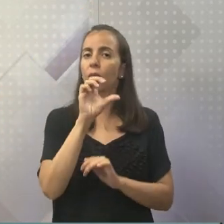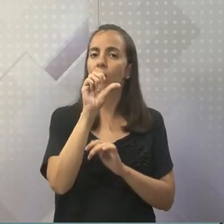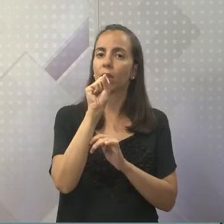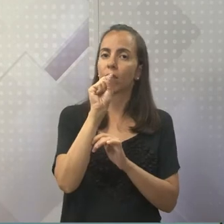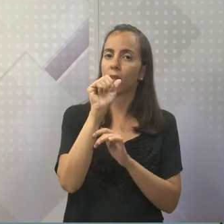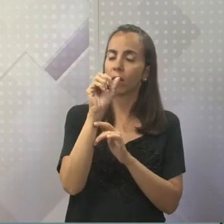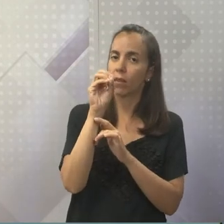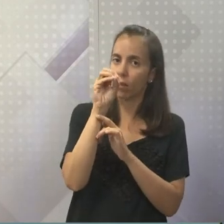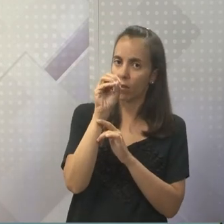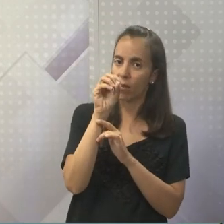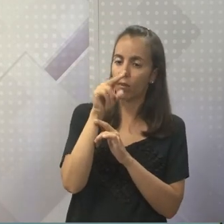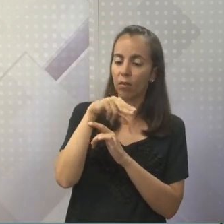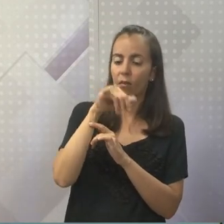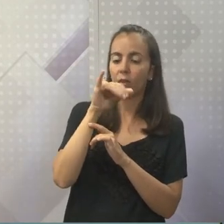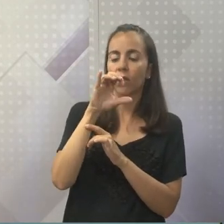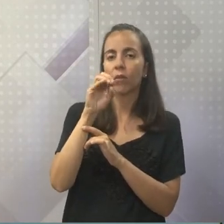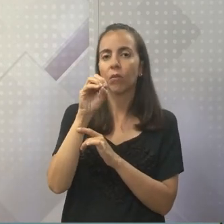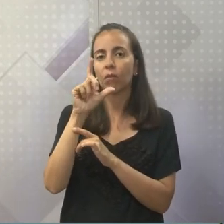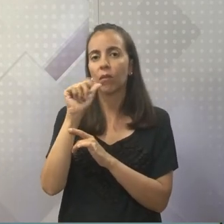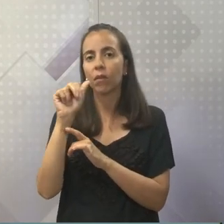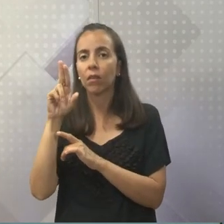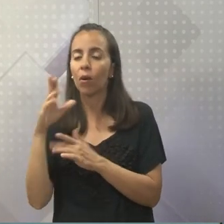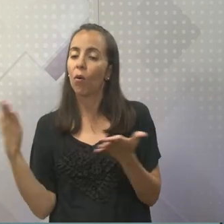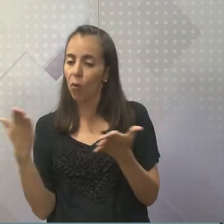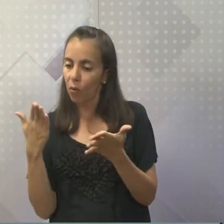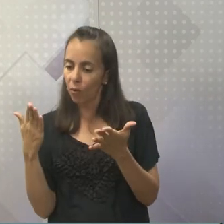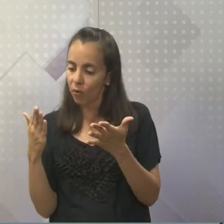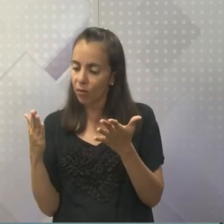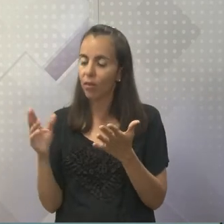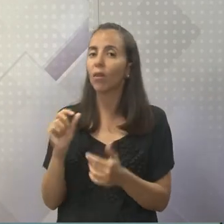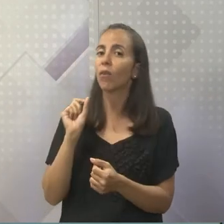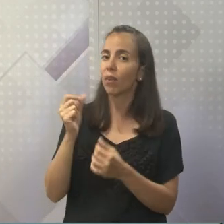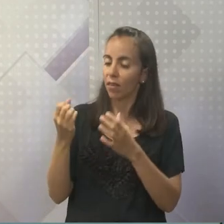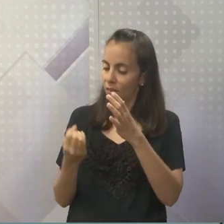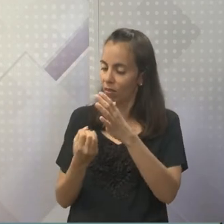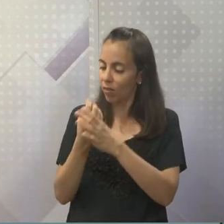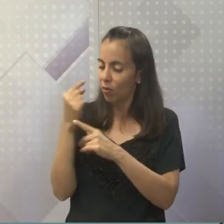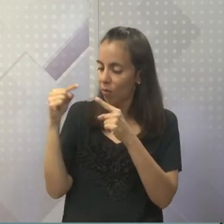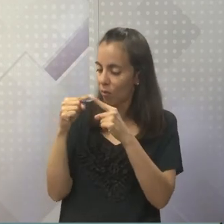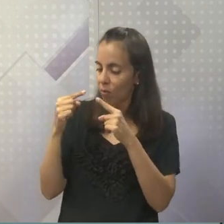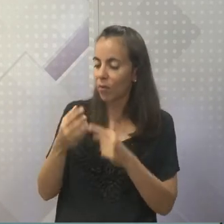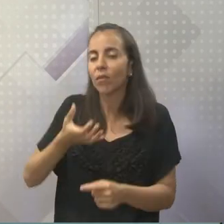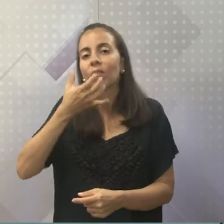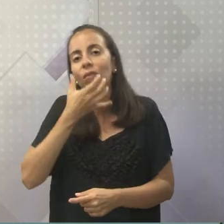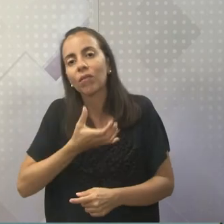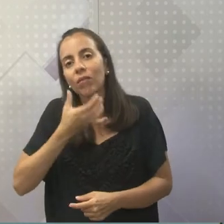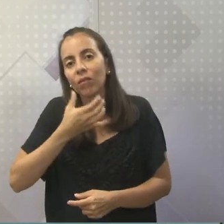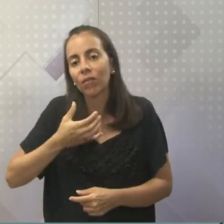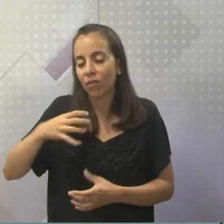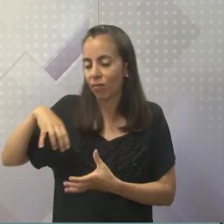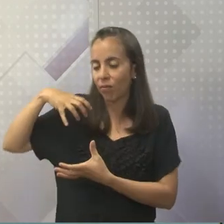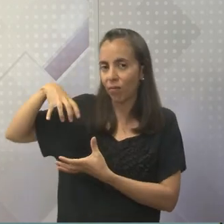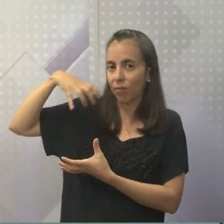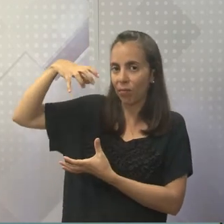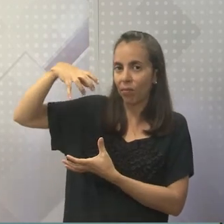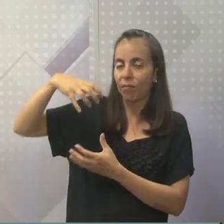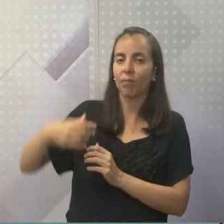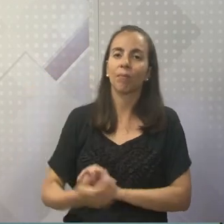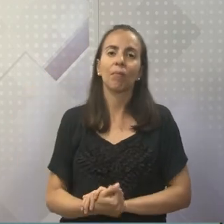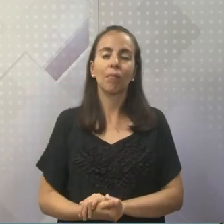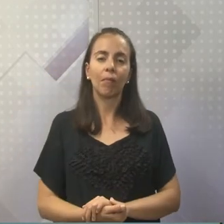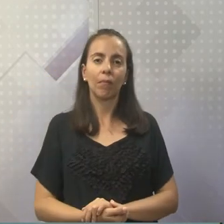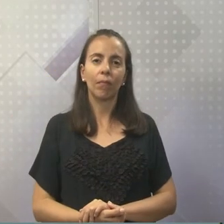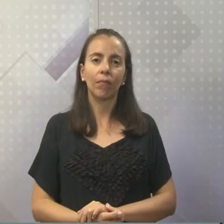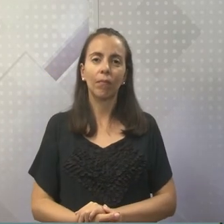Que é hoje o Papai Noel que a gente conhece. Tá bom? Então, a origem do Papai Noel vem justamente dessa história do São Nicolau.